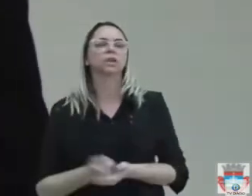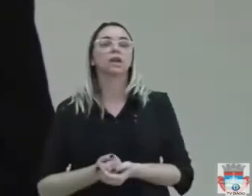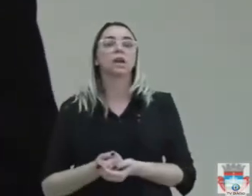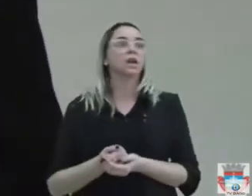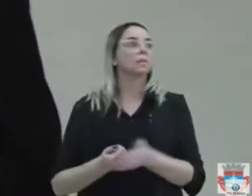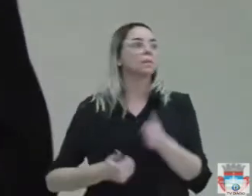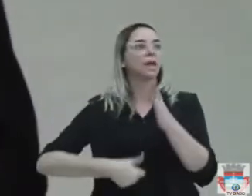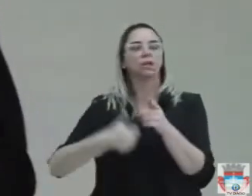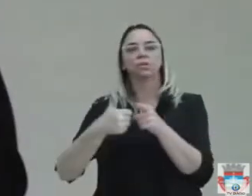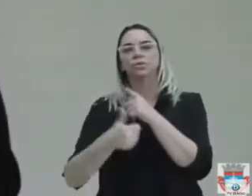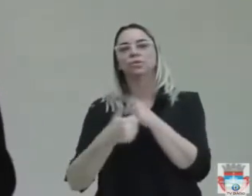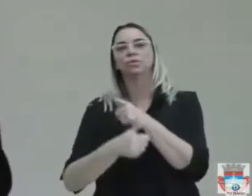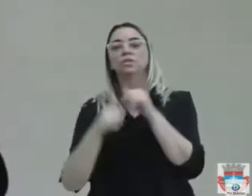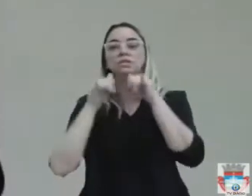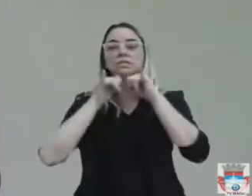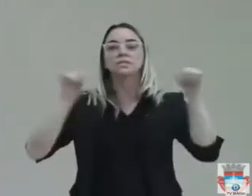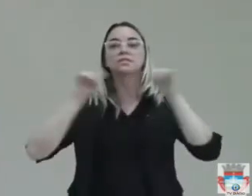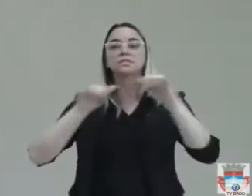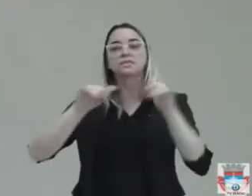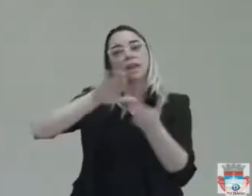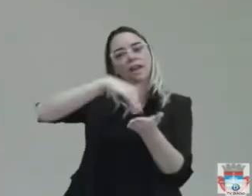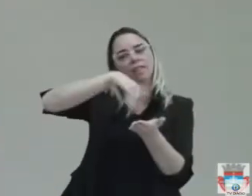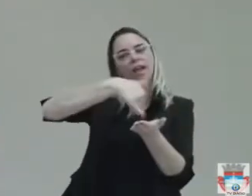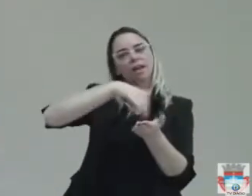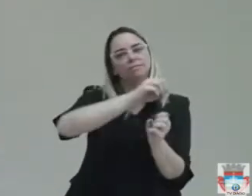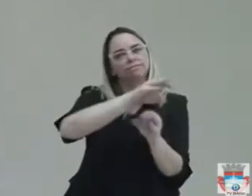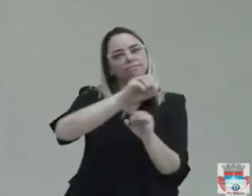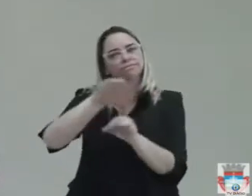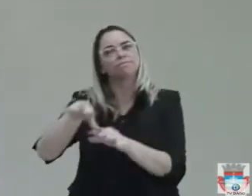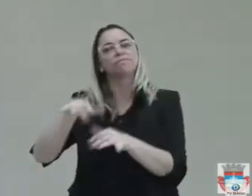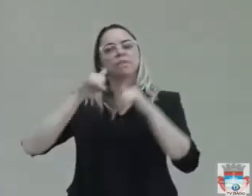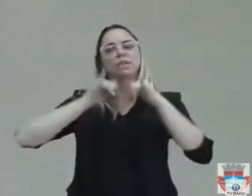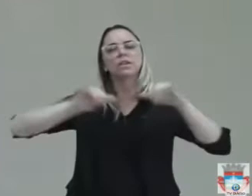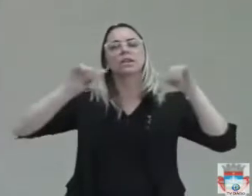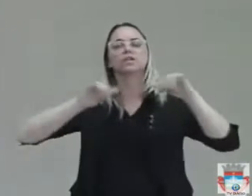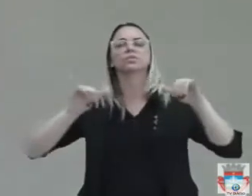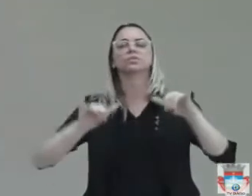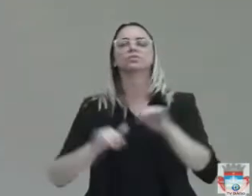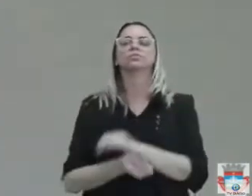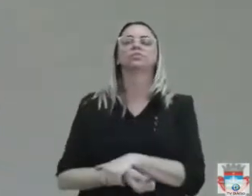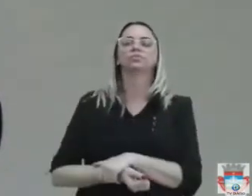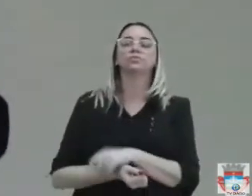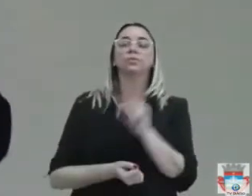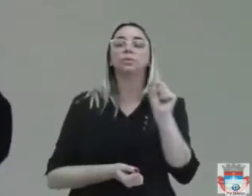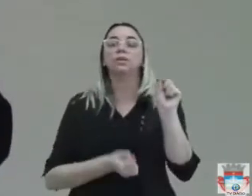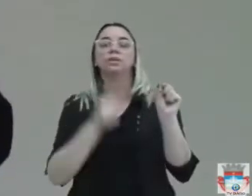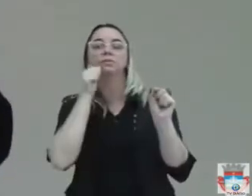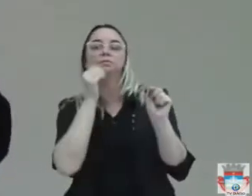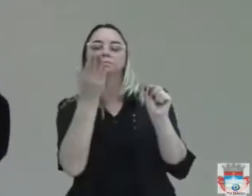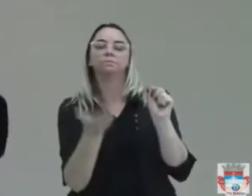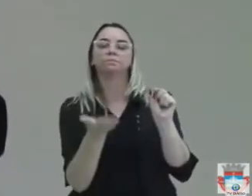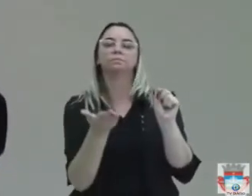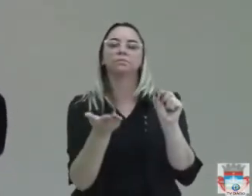Educação do município, a secretária Gisângela, que tem um aluno aqui